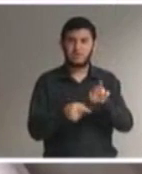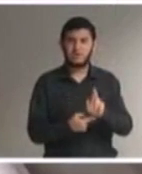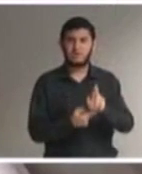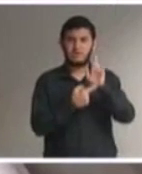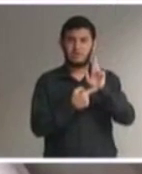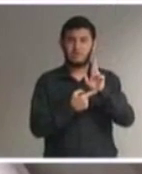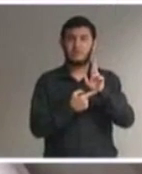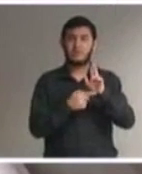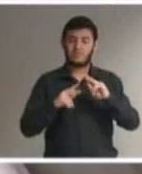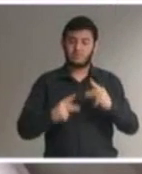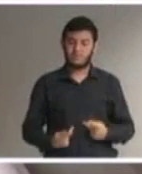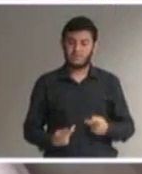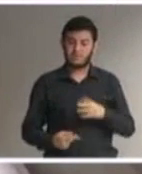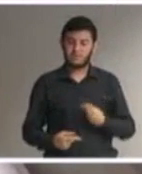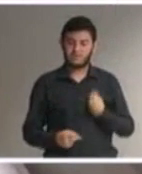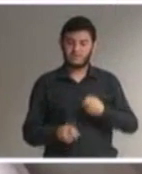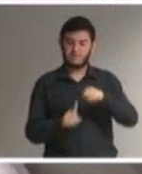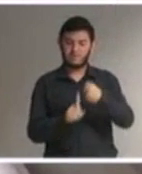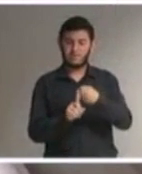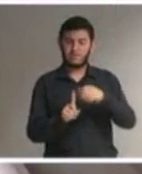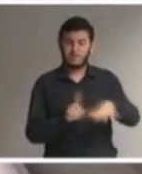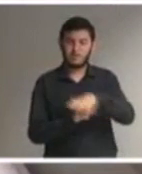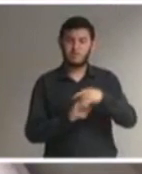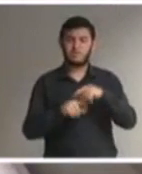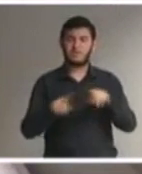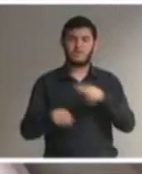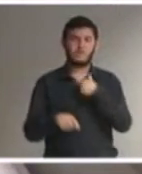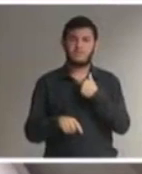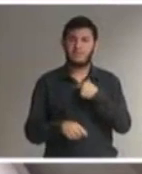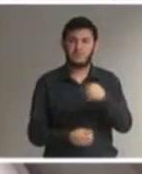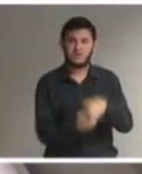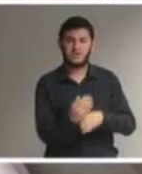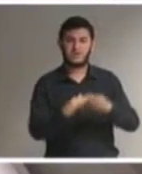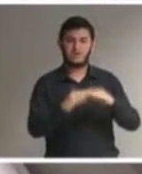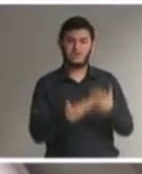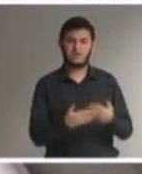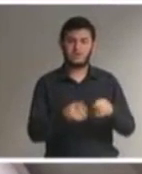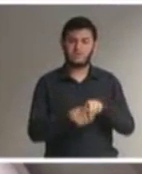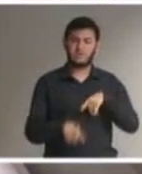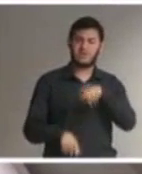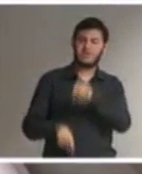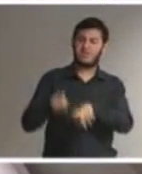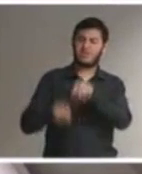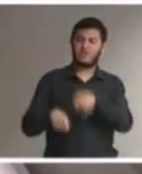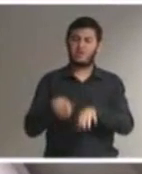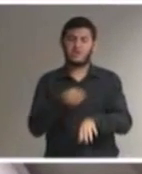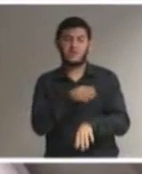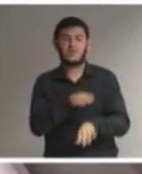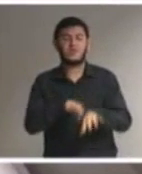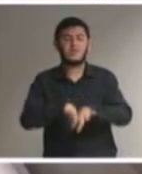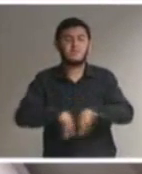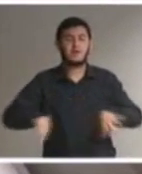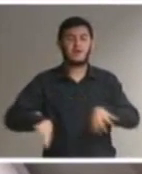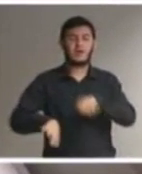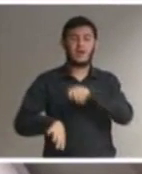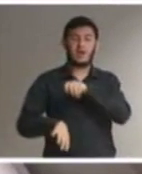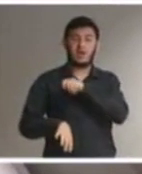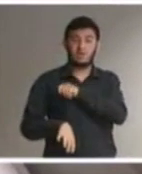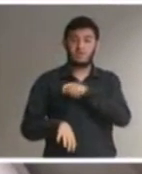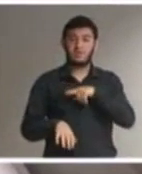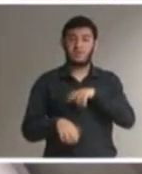Não se pode conceber escolas que separem alunos por questões de raça, deficiência, religião,